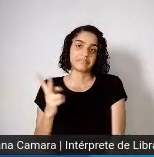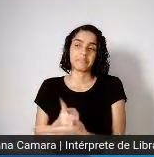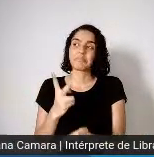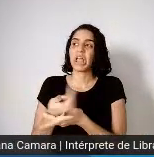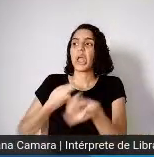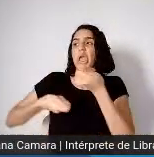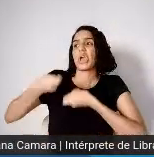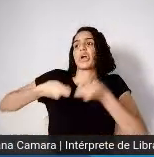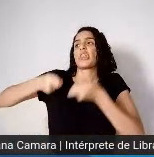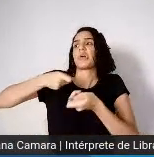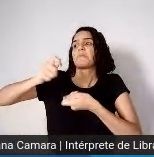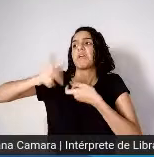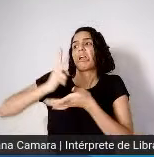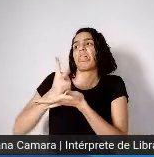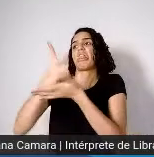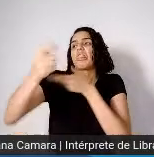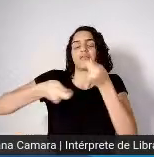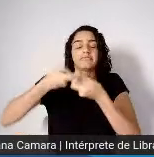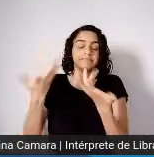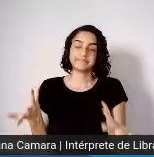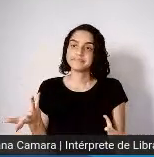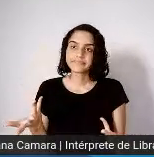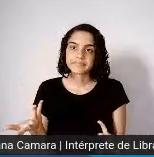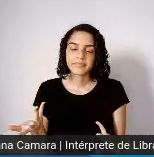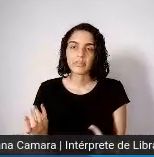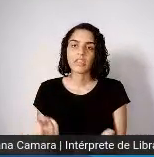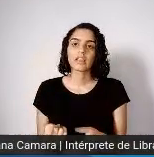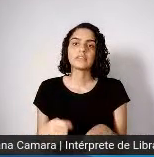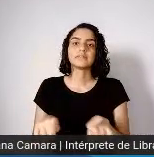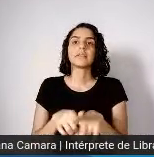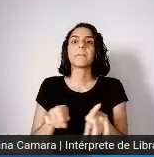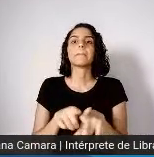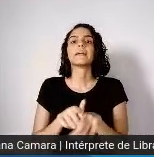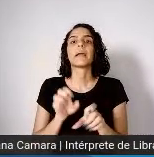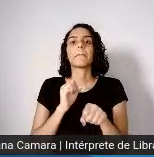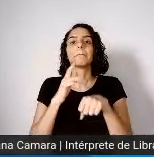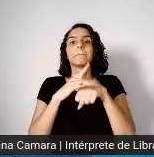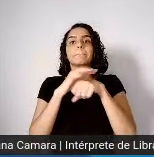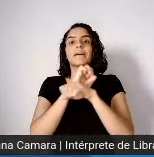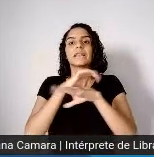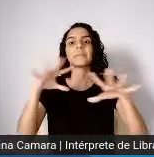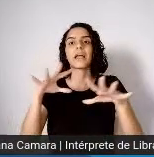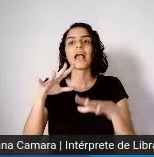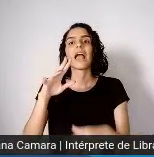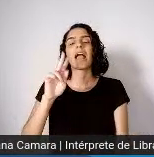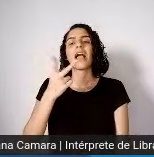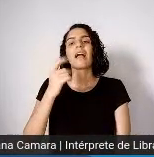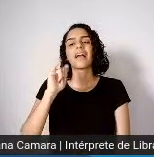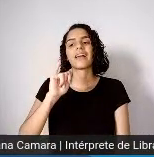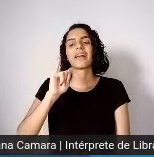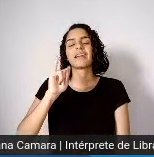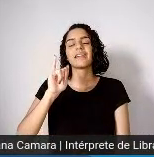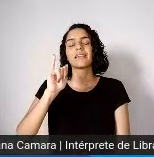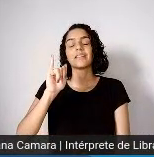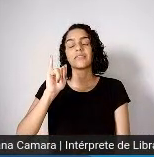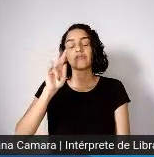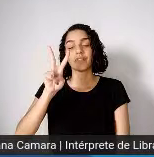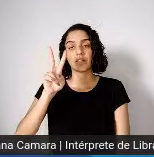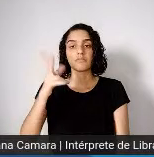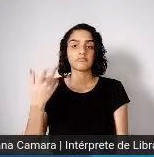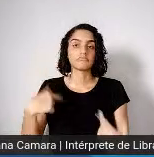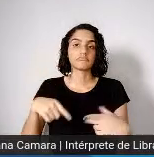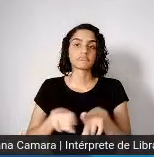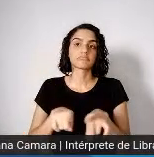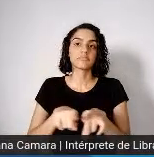de rebanha para a parte do vírus selvagem. A pandemia de HIV AIDS, a própria pandemia de Zika, a gente,